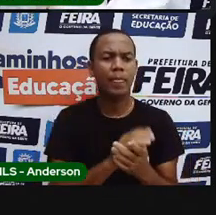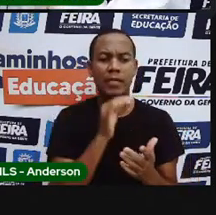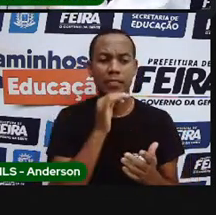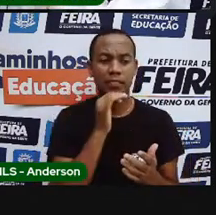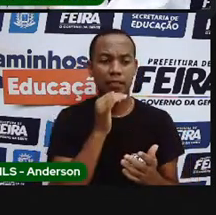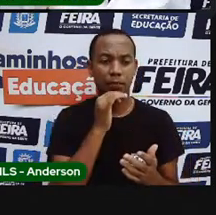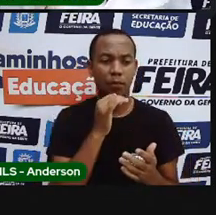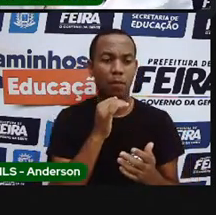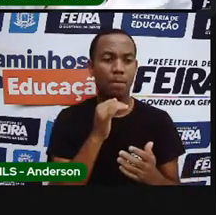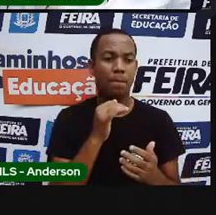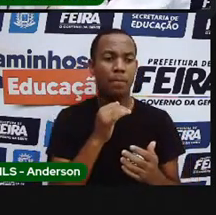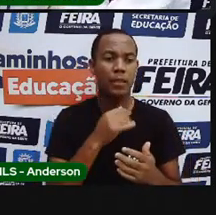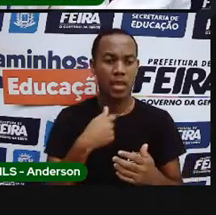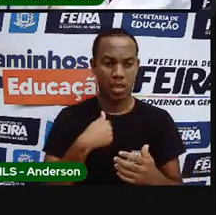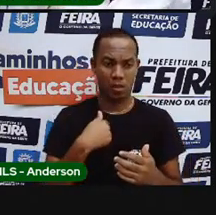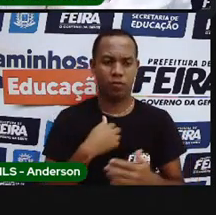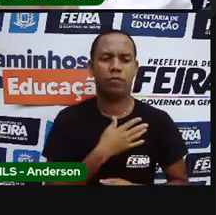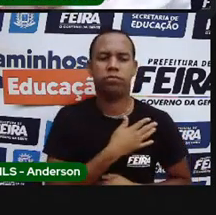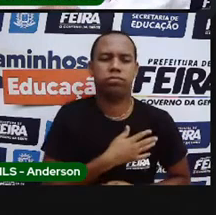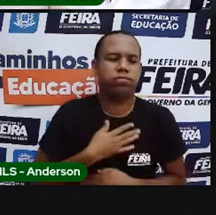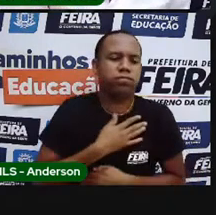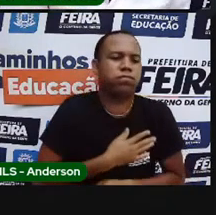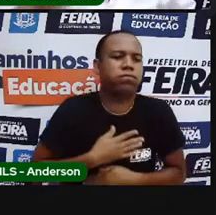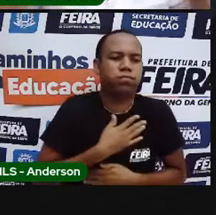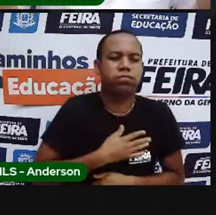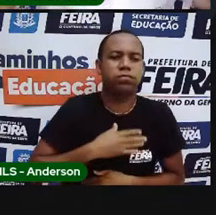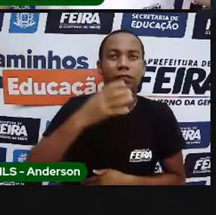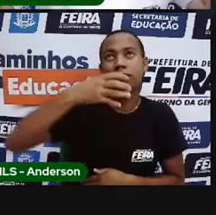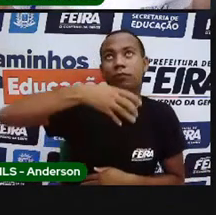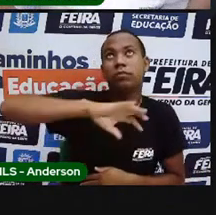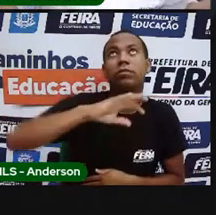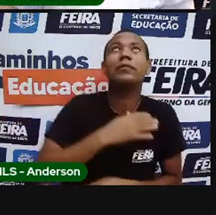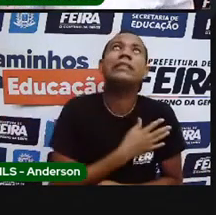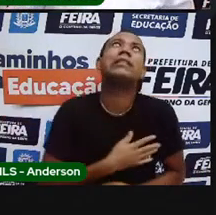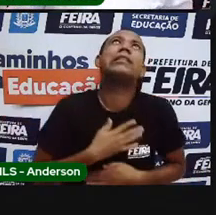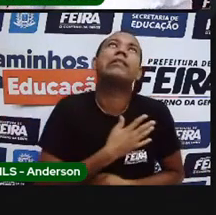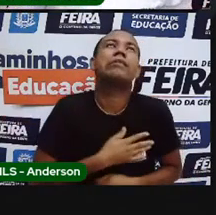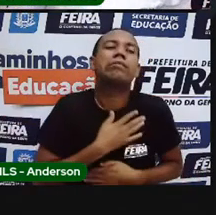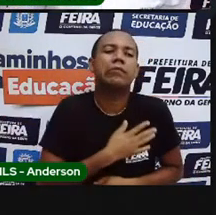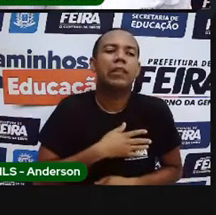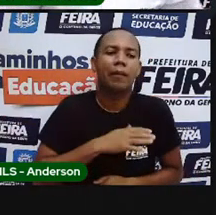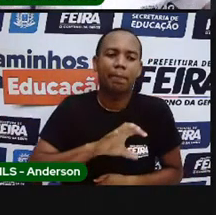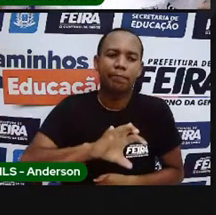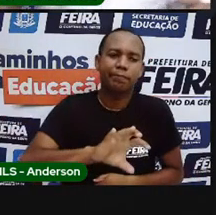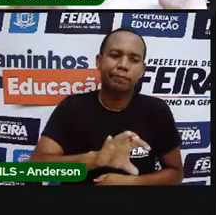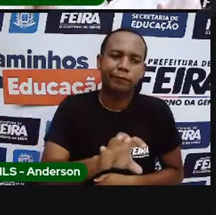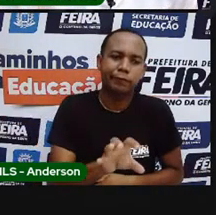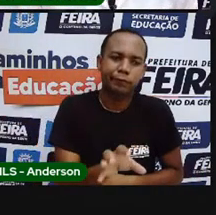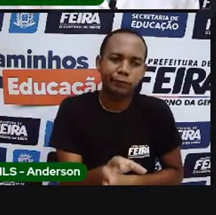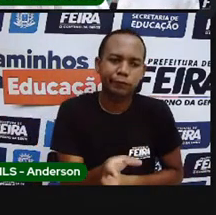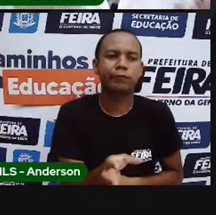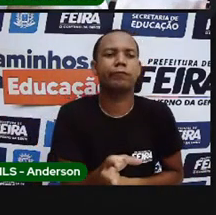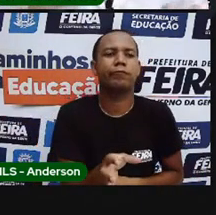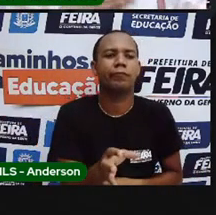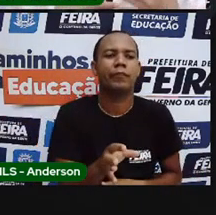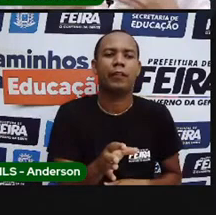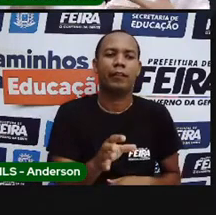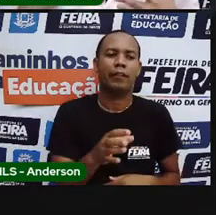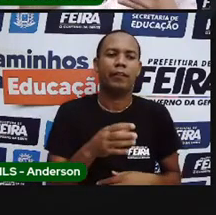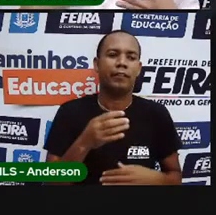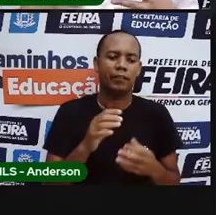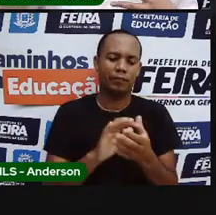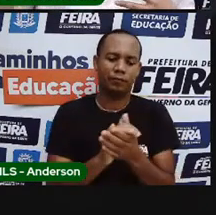no banho. Tô tomando banho, abri o chuveiro, ó, me molhei, desliguei o chuveiro,